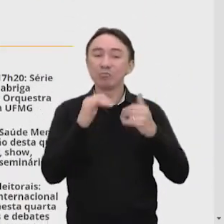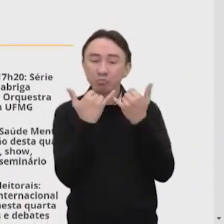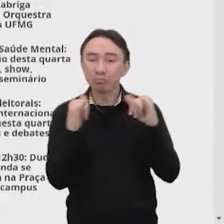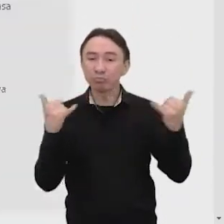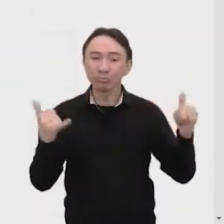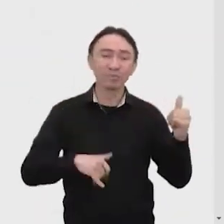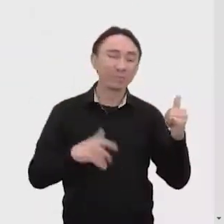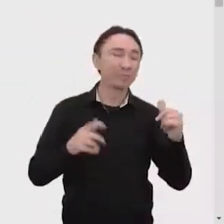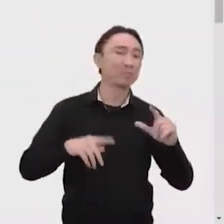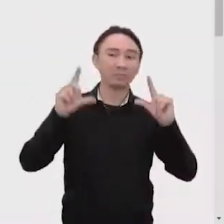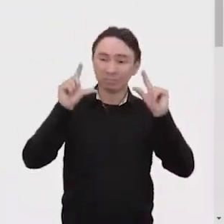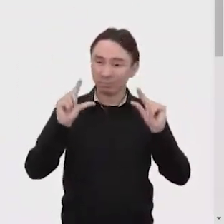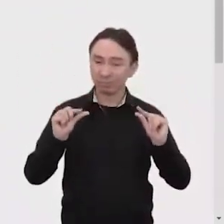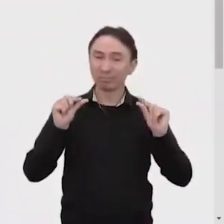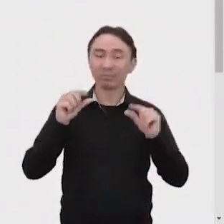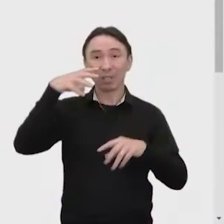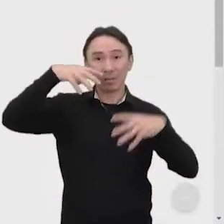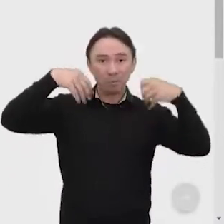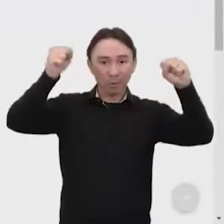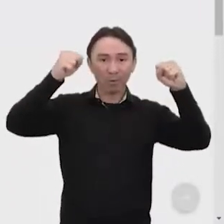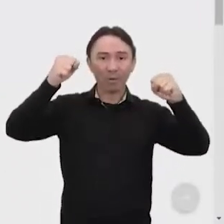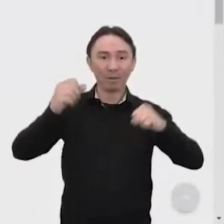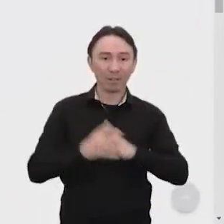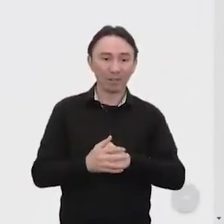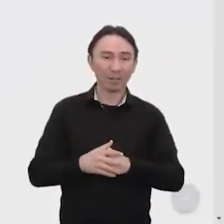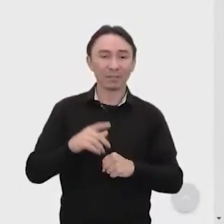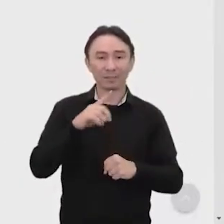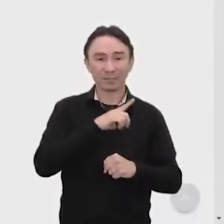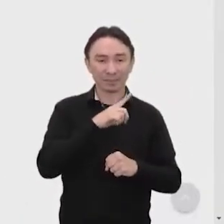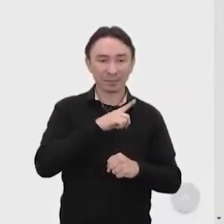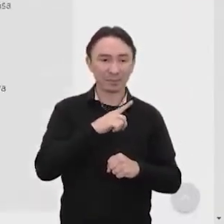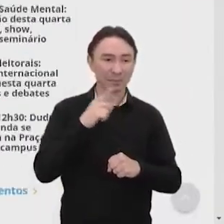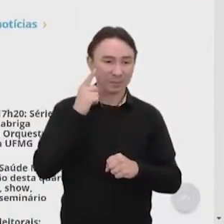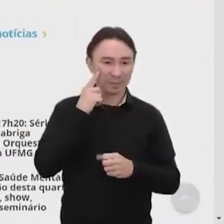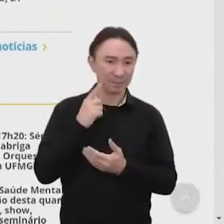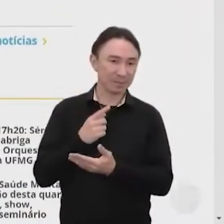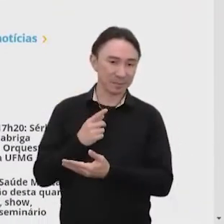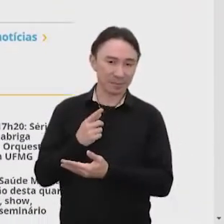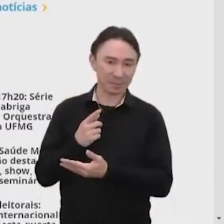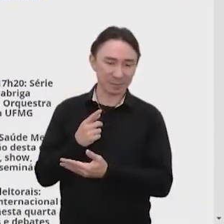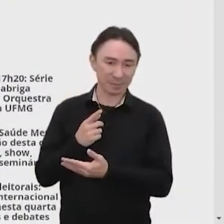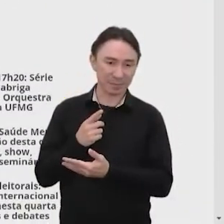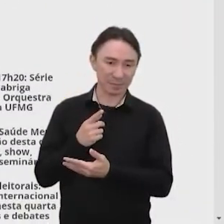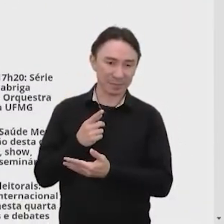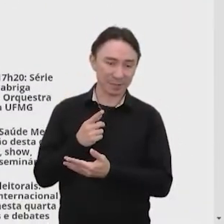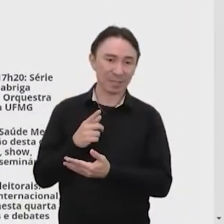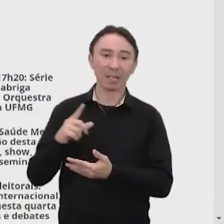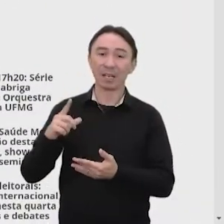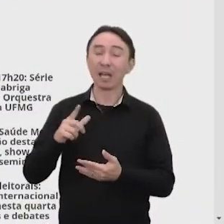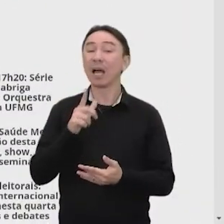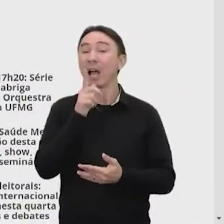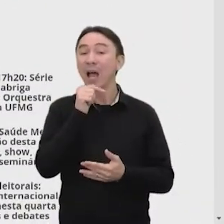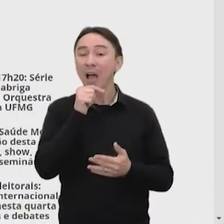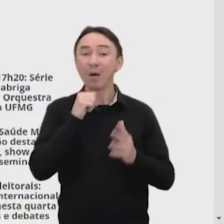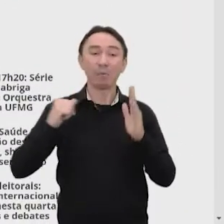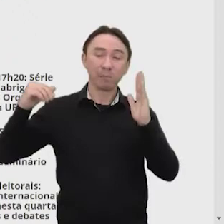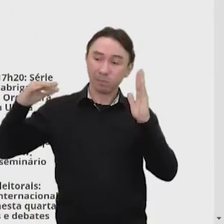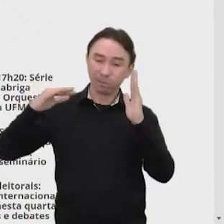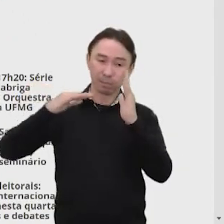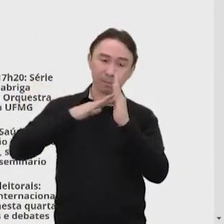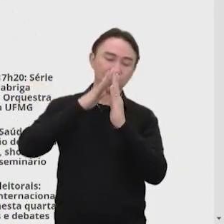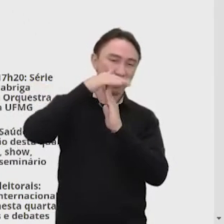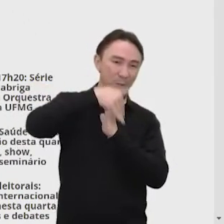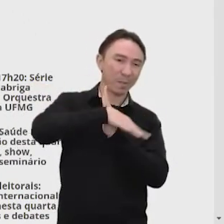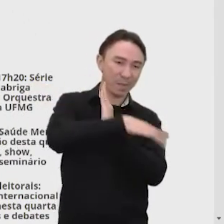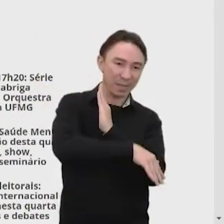Aqui nós temos uma imagem aqui que já foi dada. Opa, passei muito rápido aqui, né? Aqui é a hidrelétrica de Itaipu, lá no